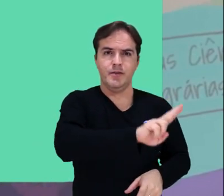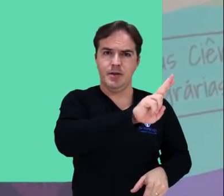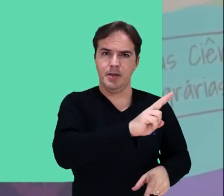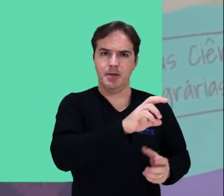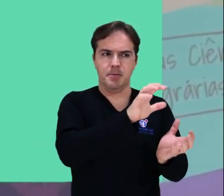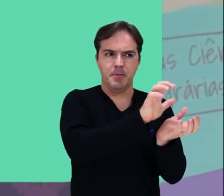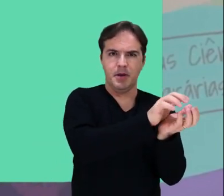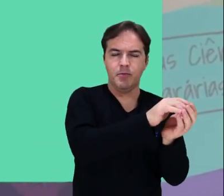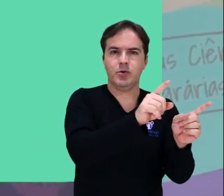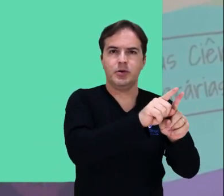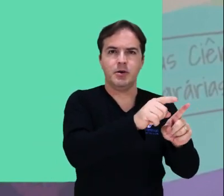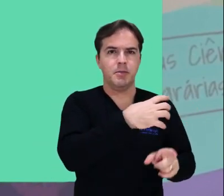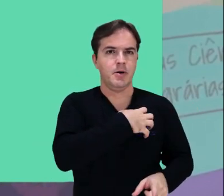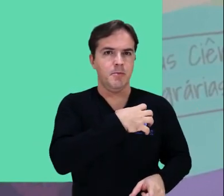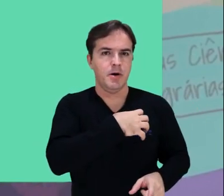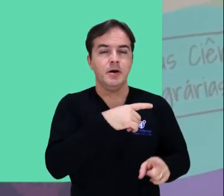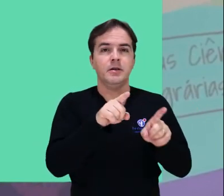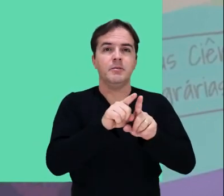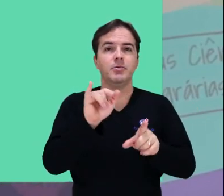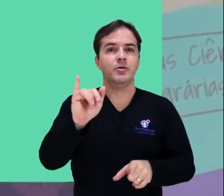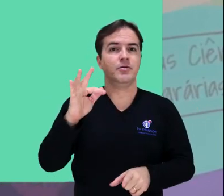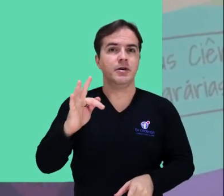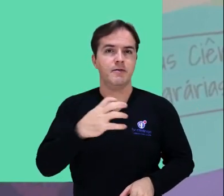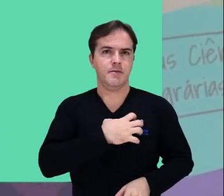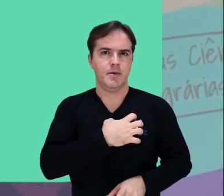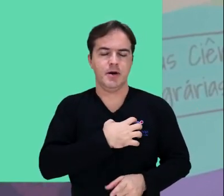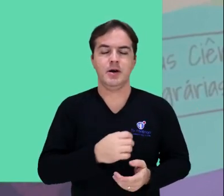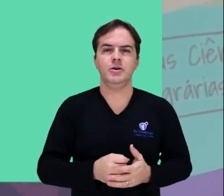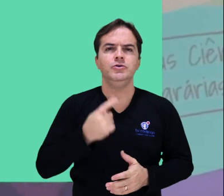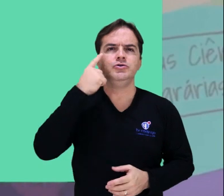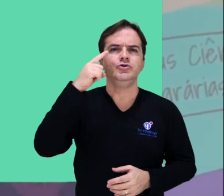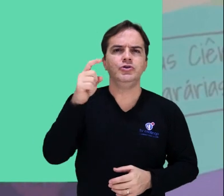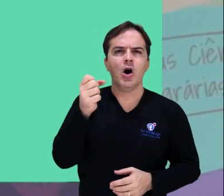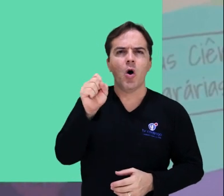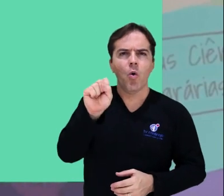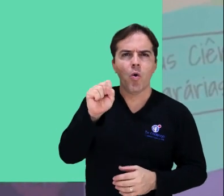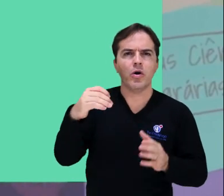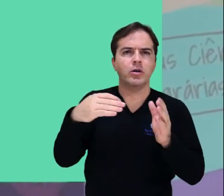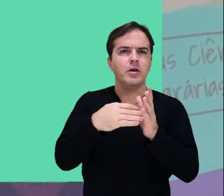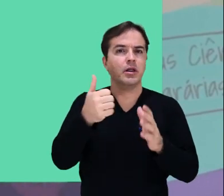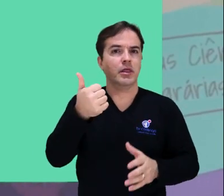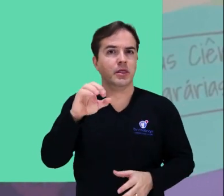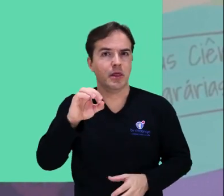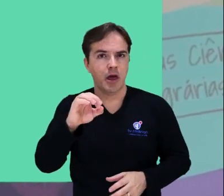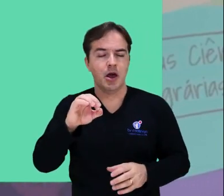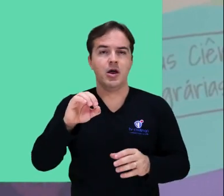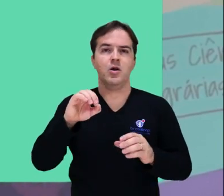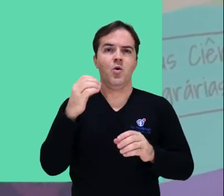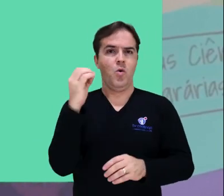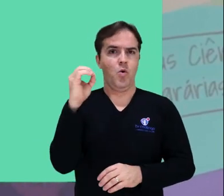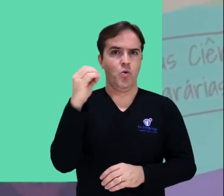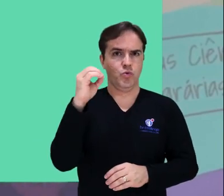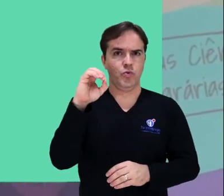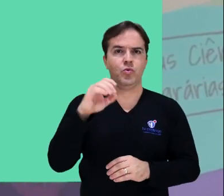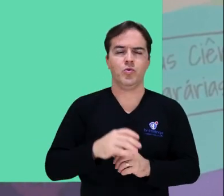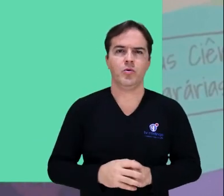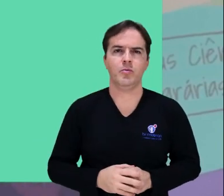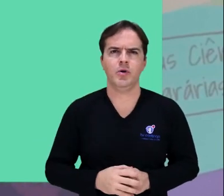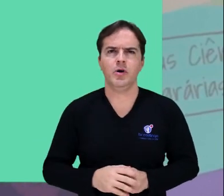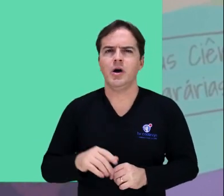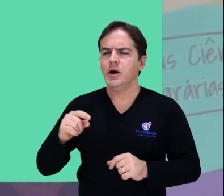O simpósio acontece virtualmente nos dias 8 e 10 de outubro e tem como objetivo discutir as